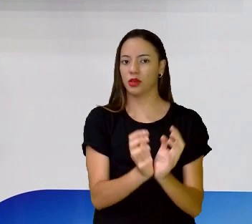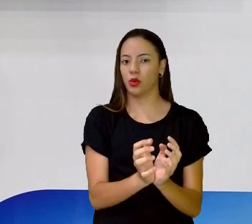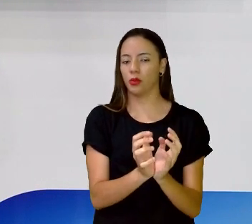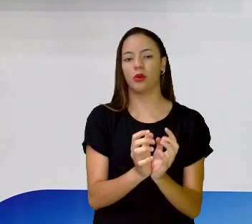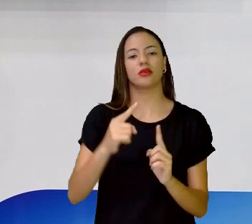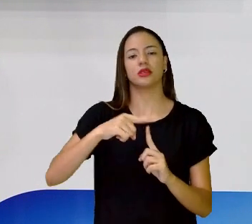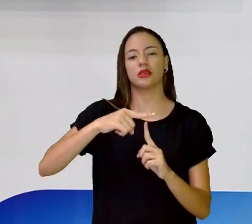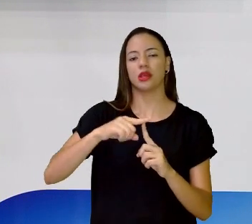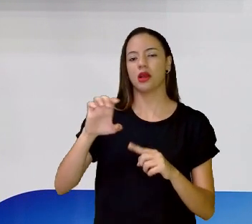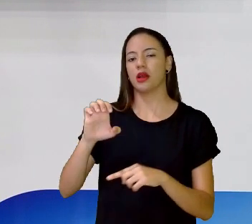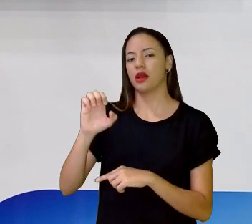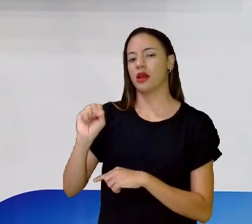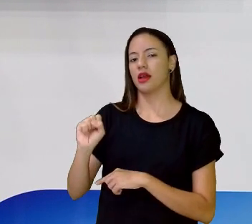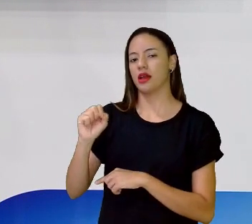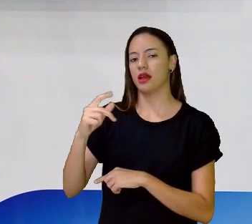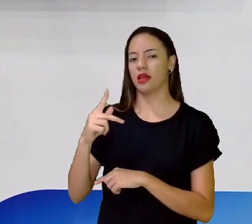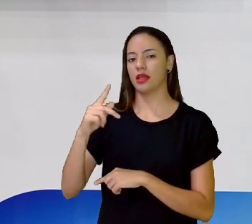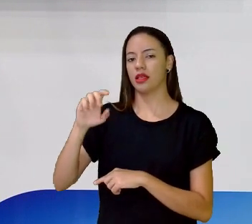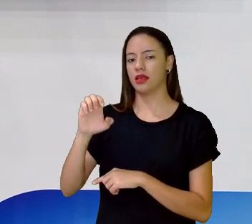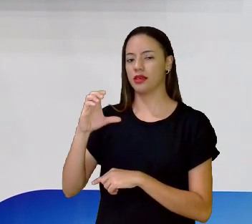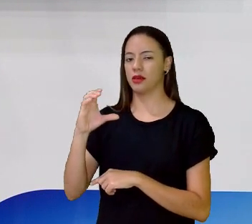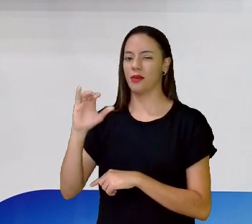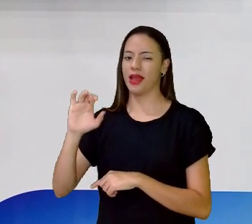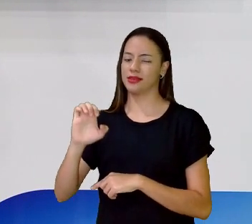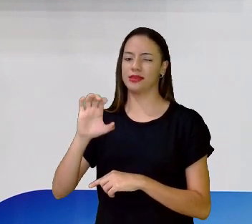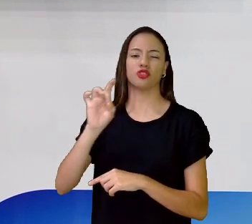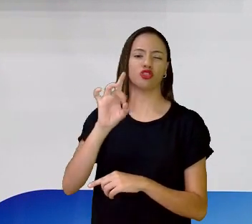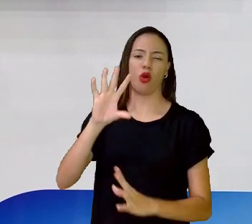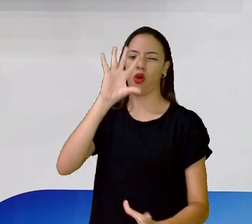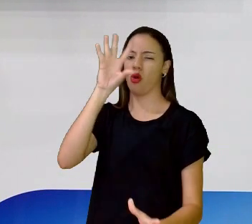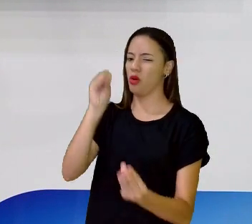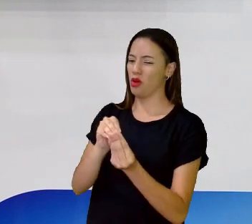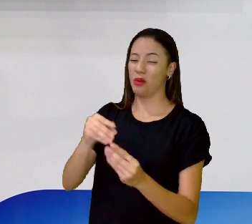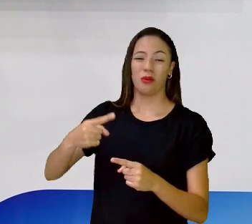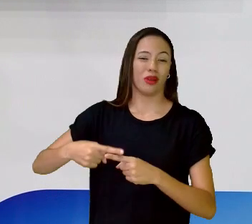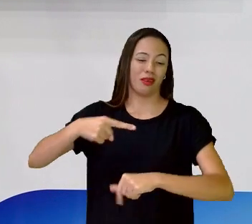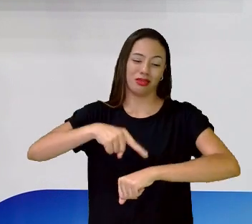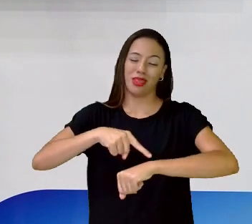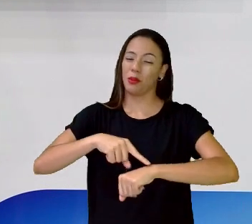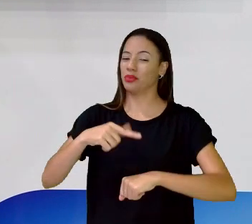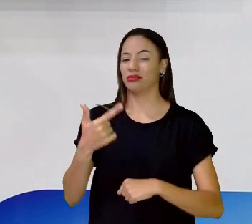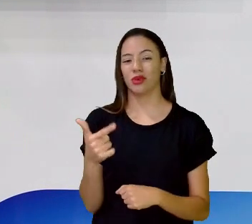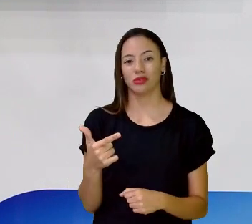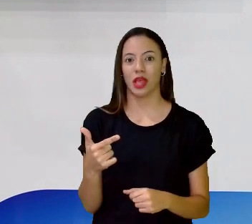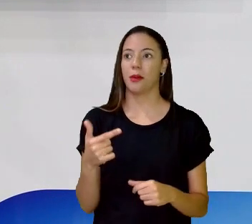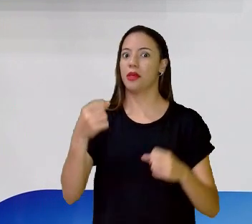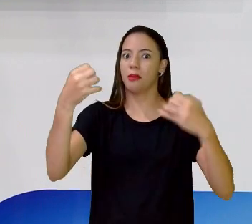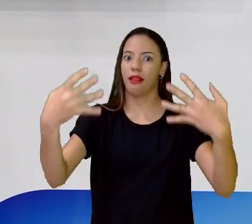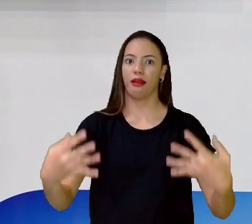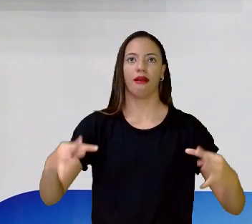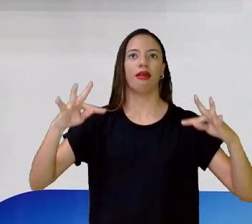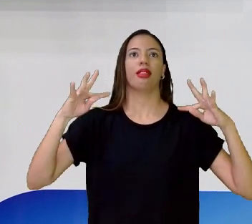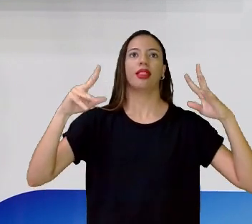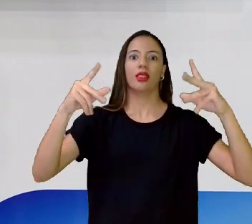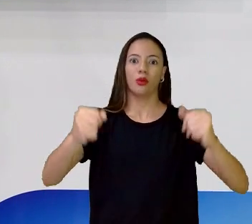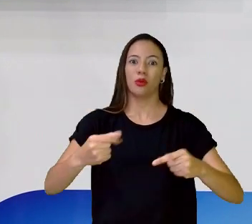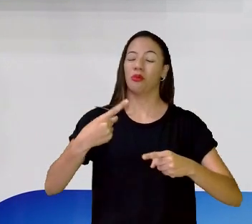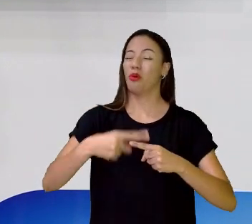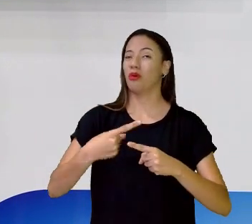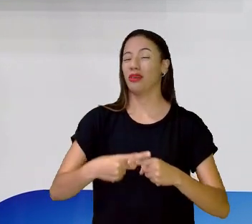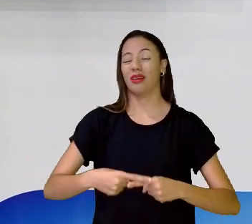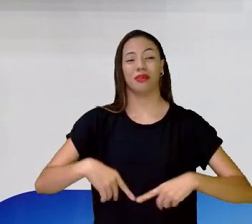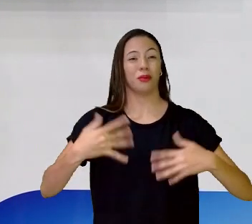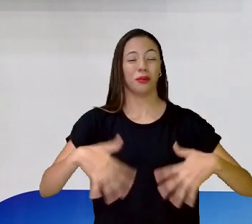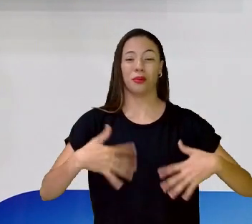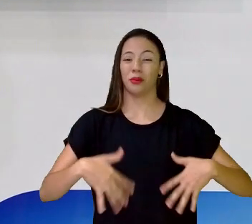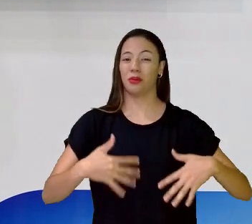espécies, bem pinceladozinho, bem rapidamente. Porque o tempo aqui não dá pra gente falar, não. Tudo que dá, porque é muita coisa, tá